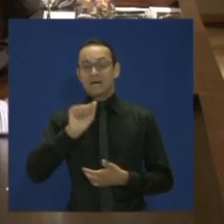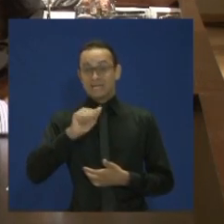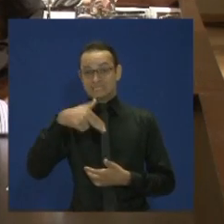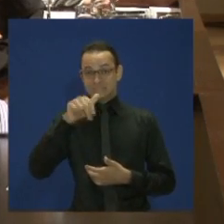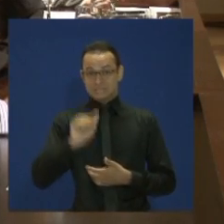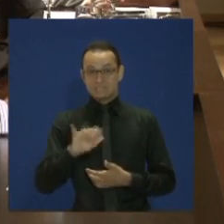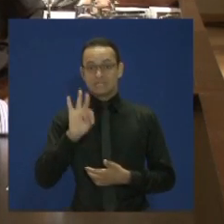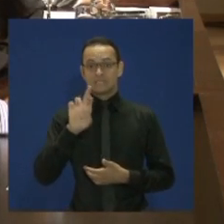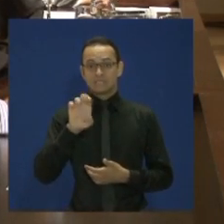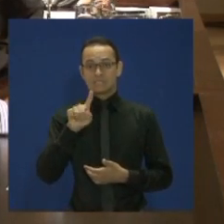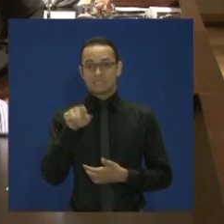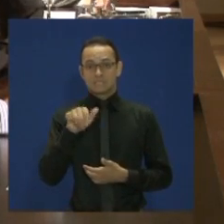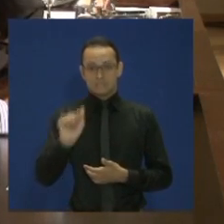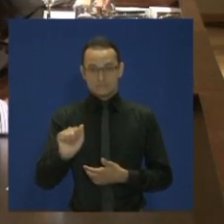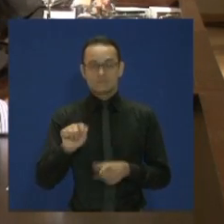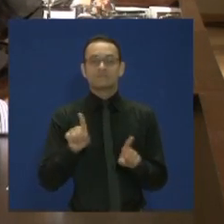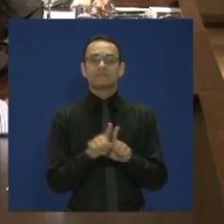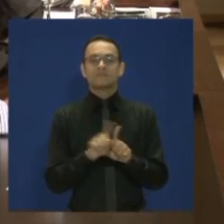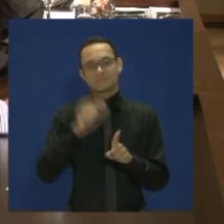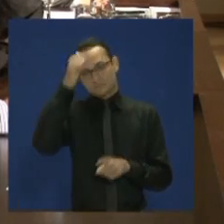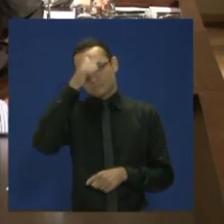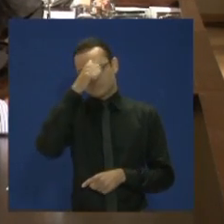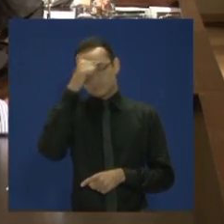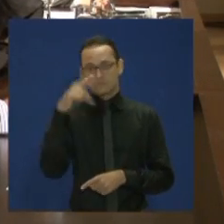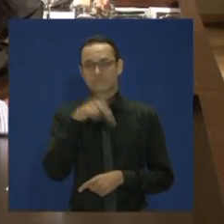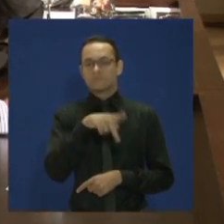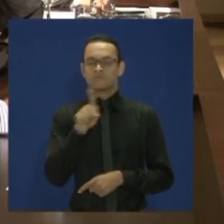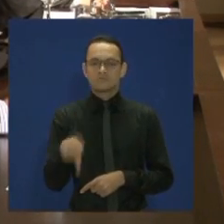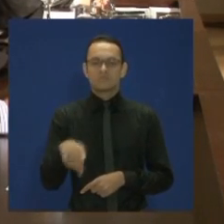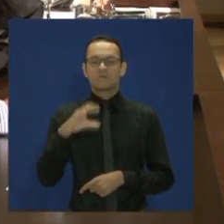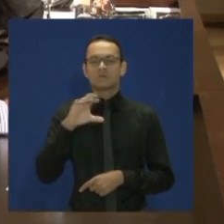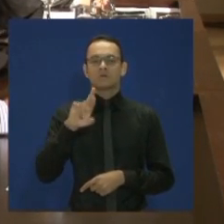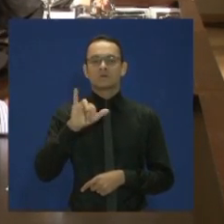turma, professora Cristiane Cominete.